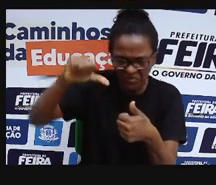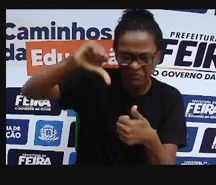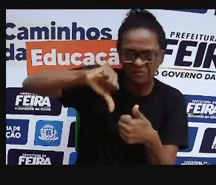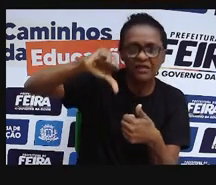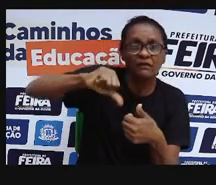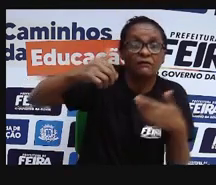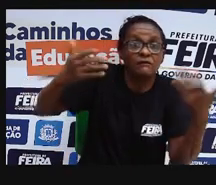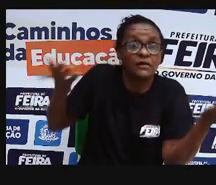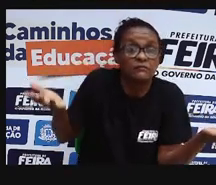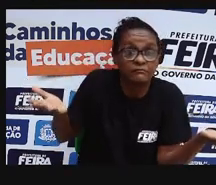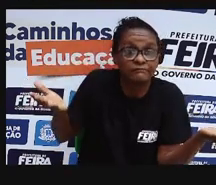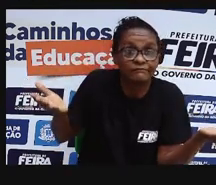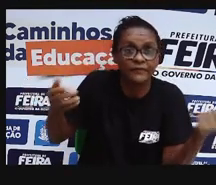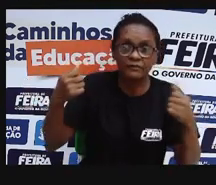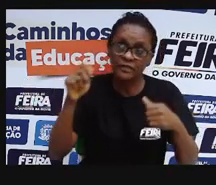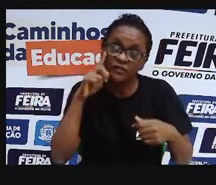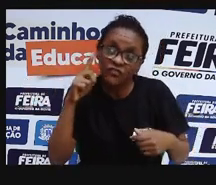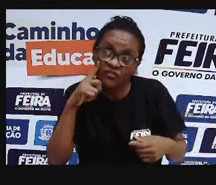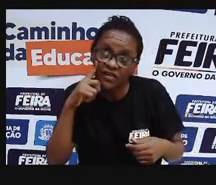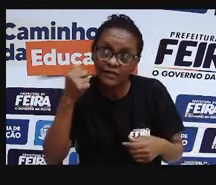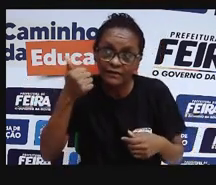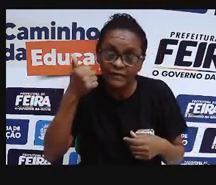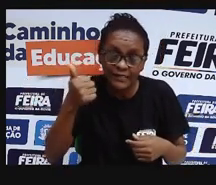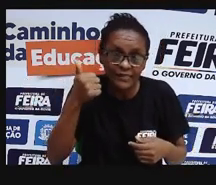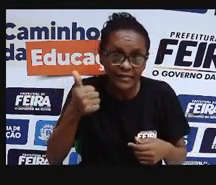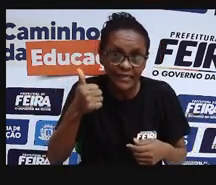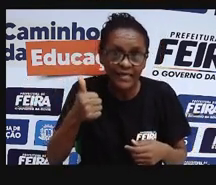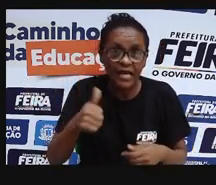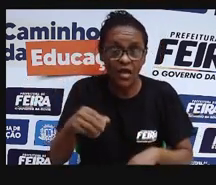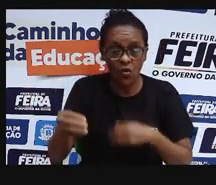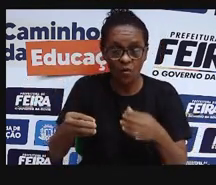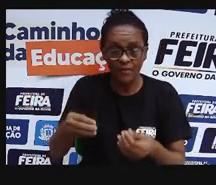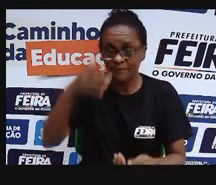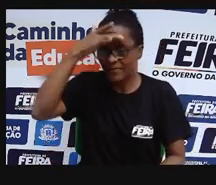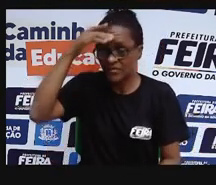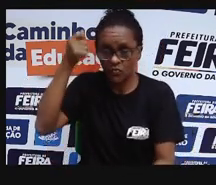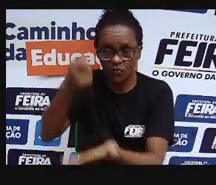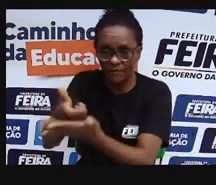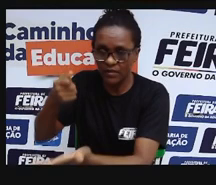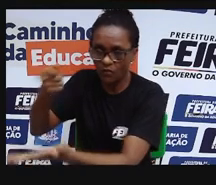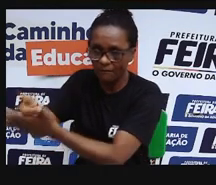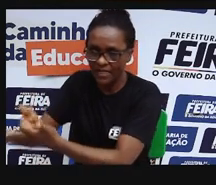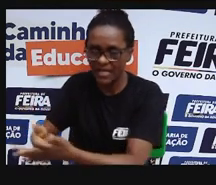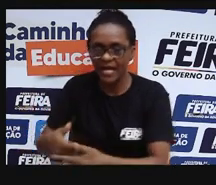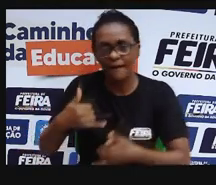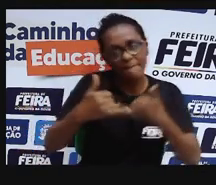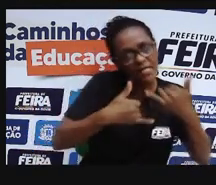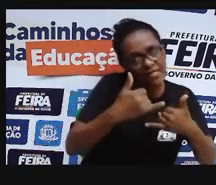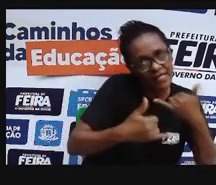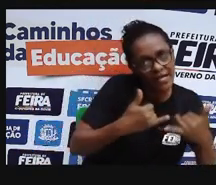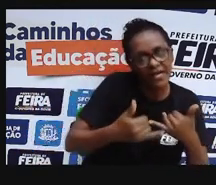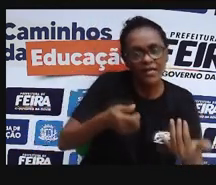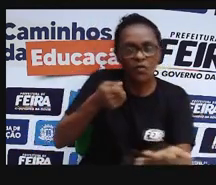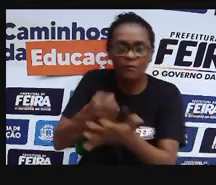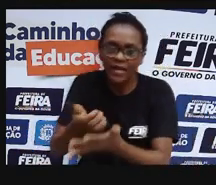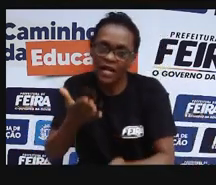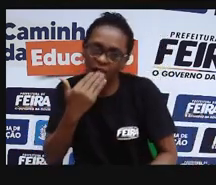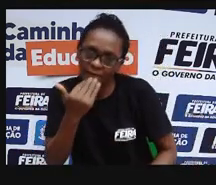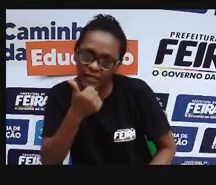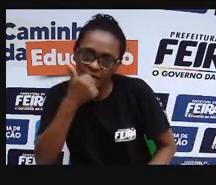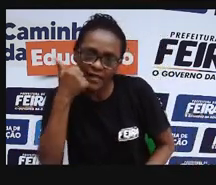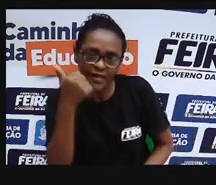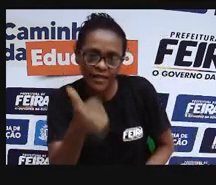qualidade de vida. Qualidade de vida é a gente ter condições de ter lazer, é a gente ter condições de ter alimentação,